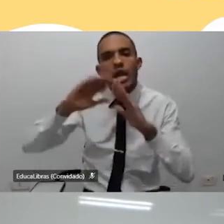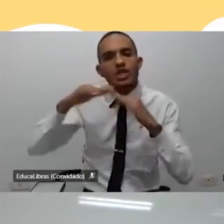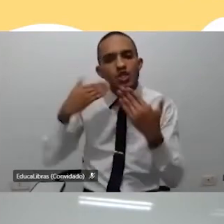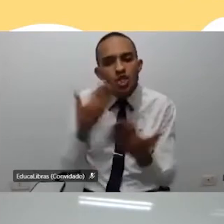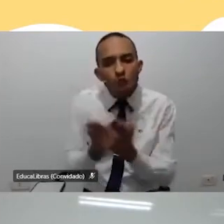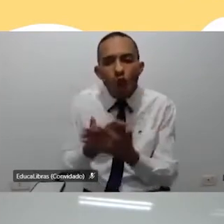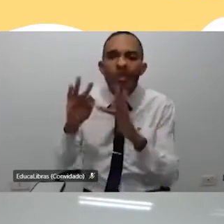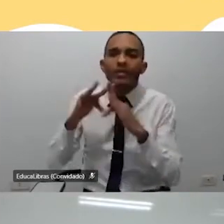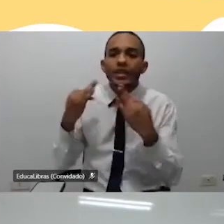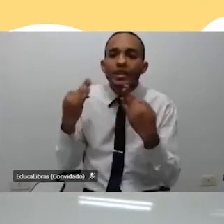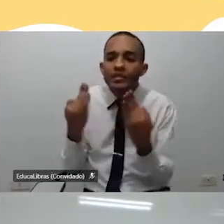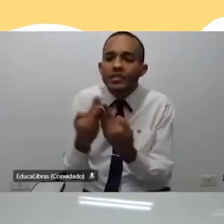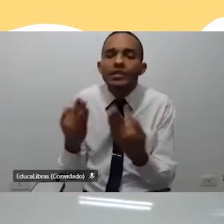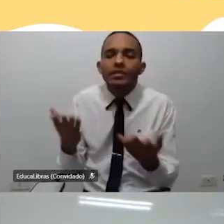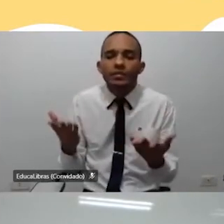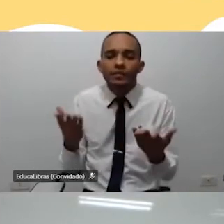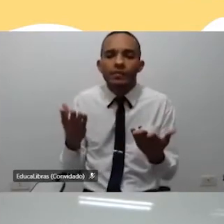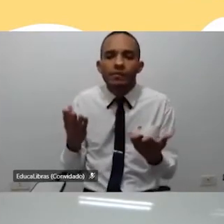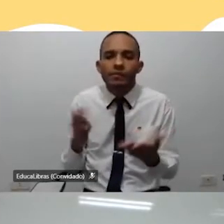da família e de tudo.